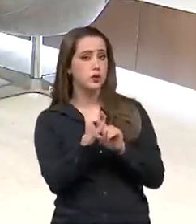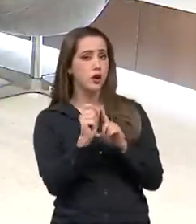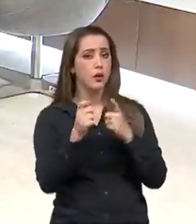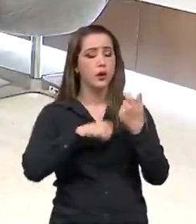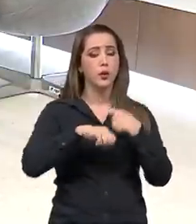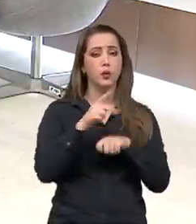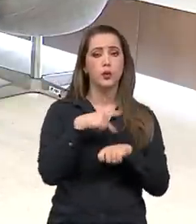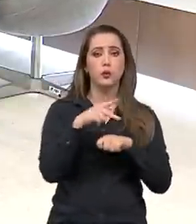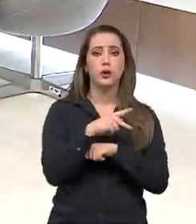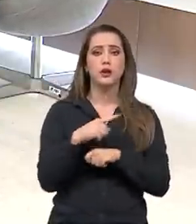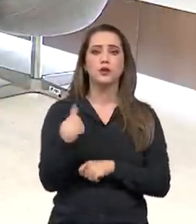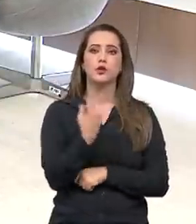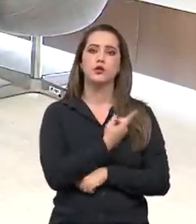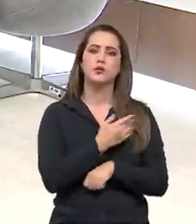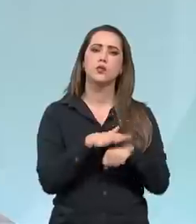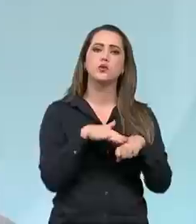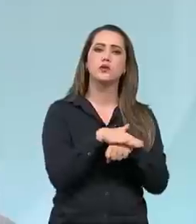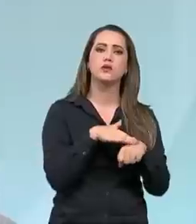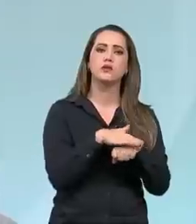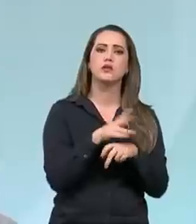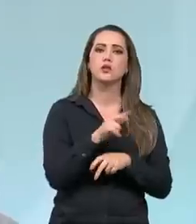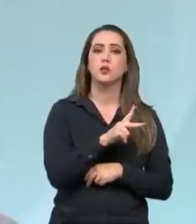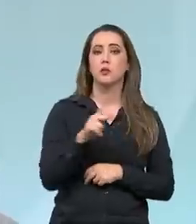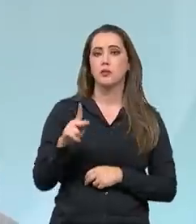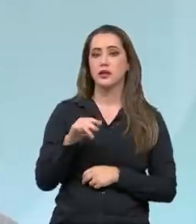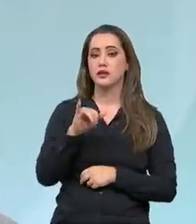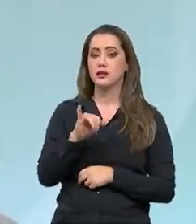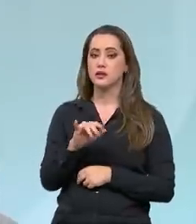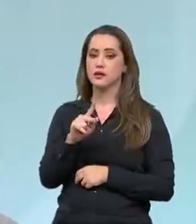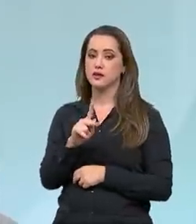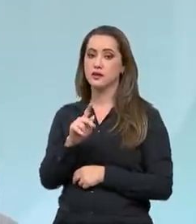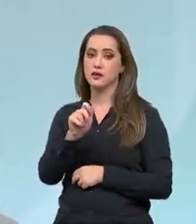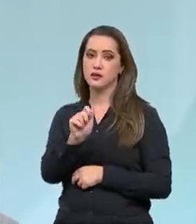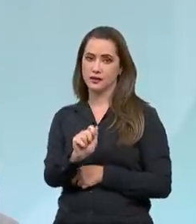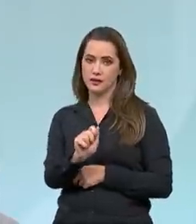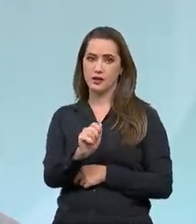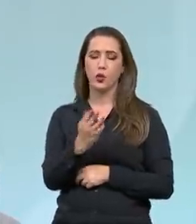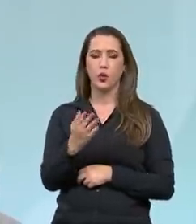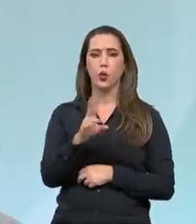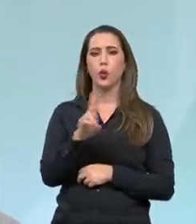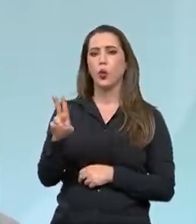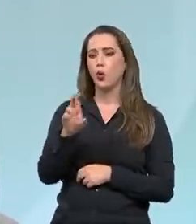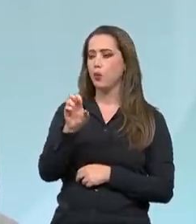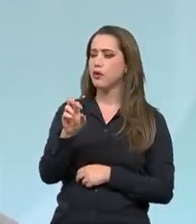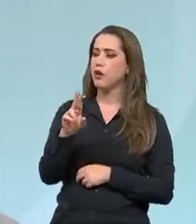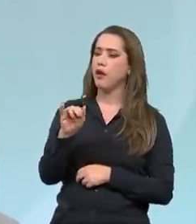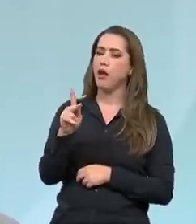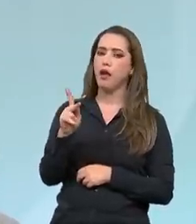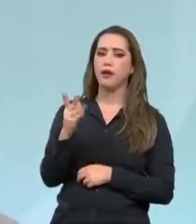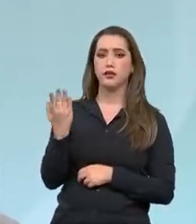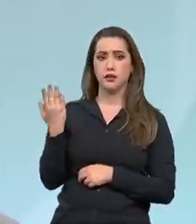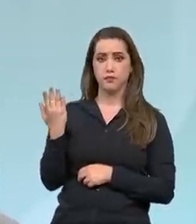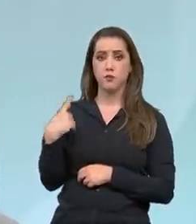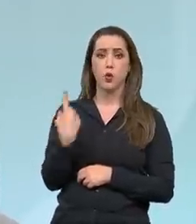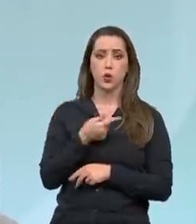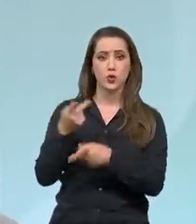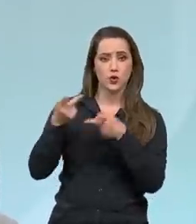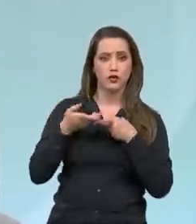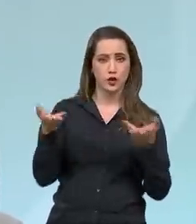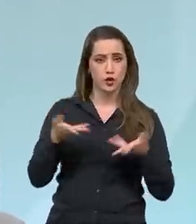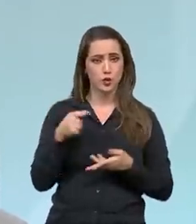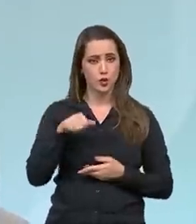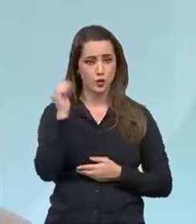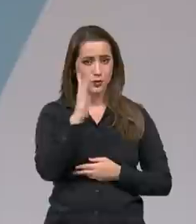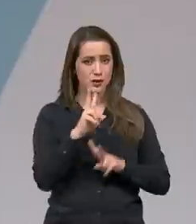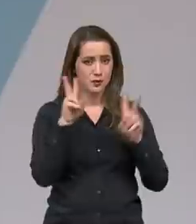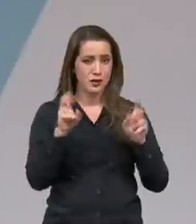econômico do país, nós vamos conversar com o presidente do IPEA, Eric Figueiredo, nosso convidado de hoje do Brasil em Pauta.